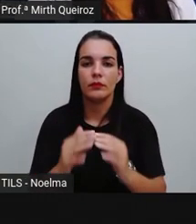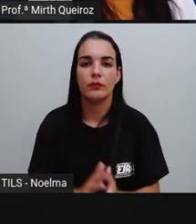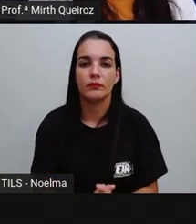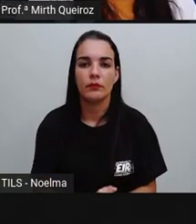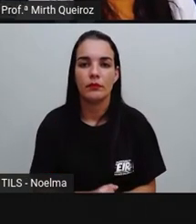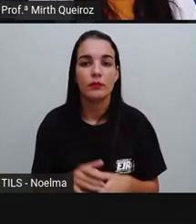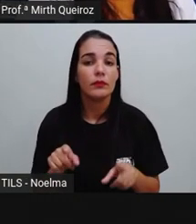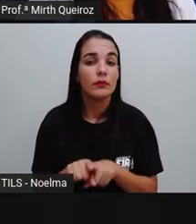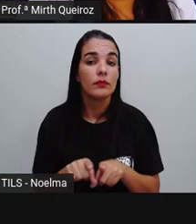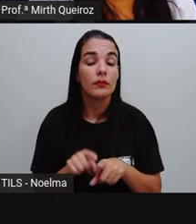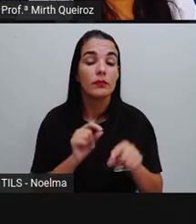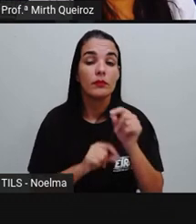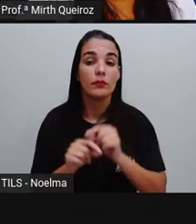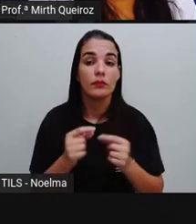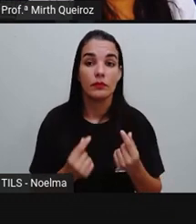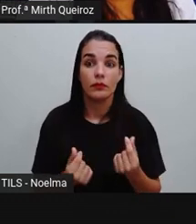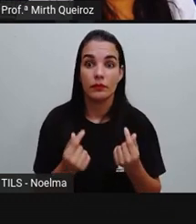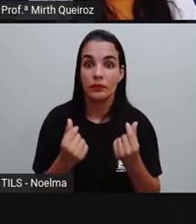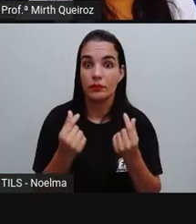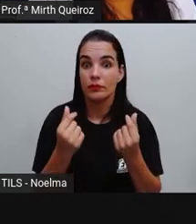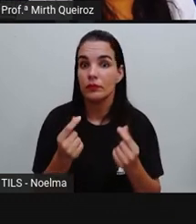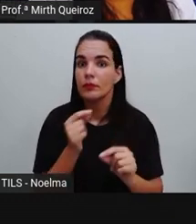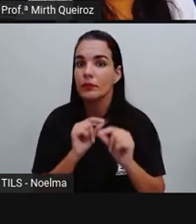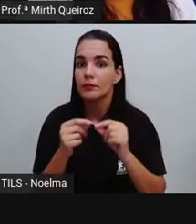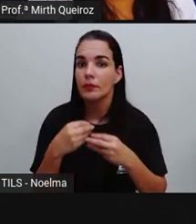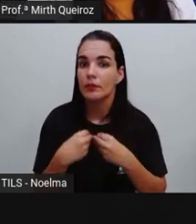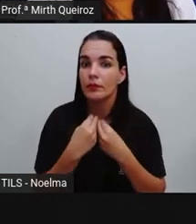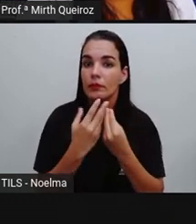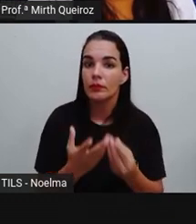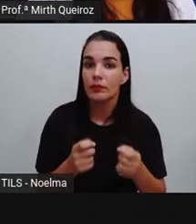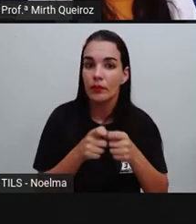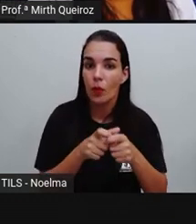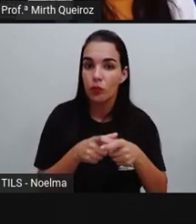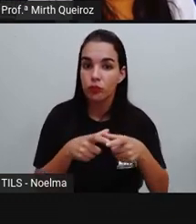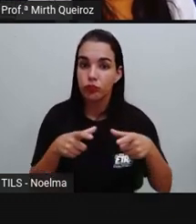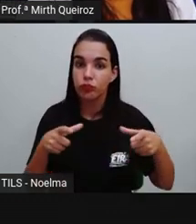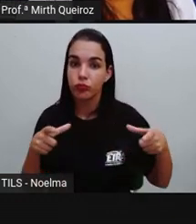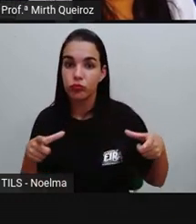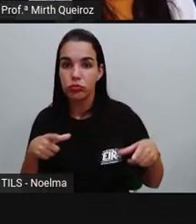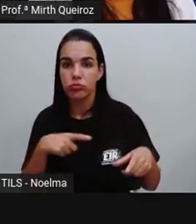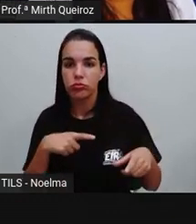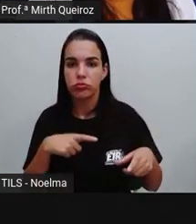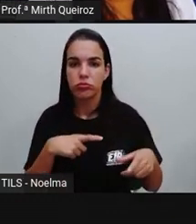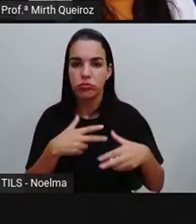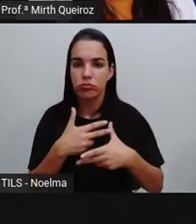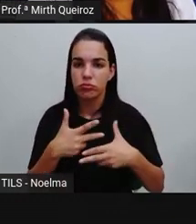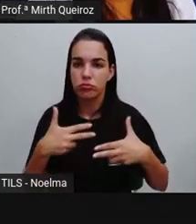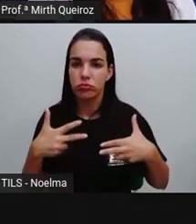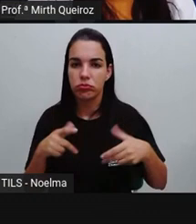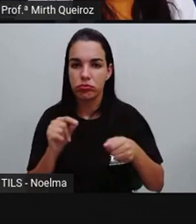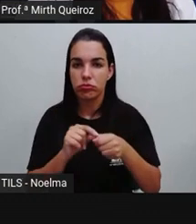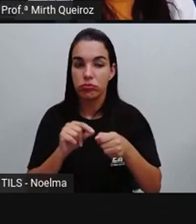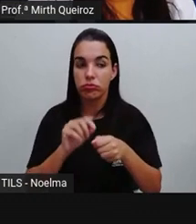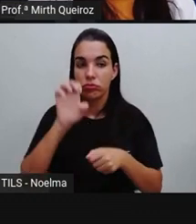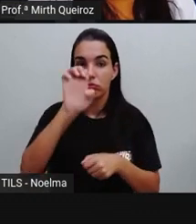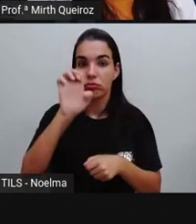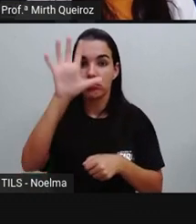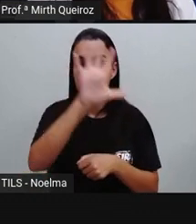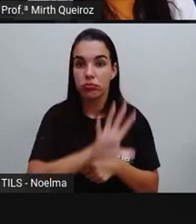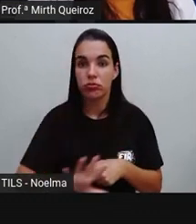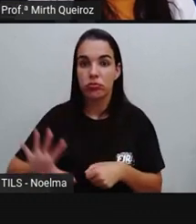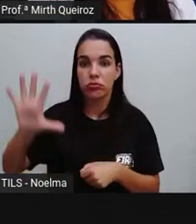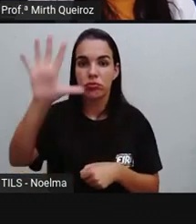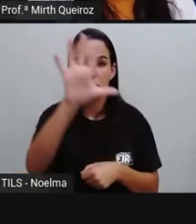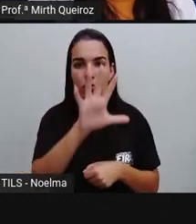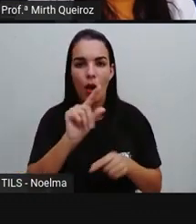A riqueza da mineração proporcionou o aumento de importação de mercadorias produzidas na Europa. O que